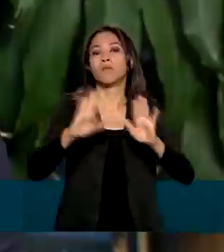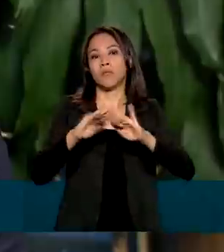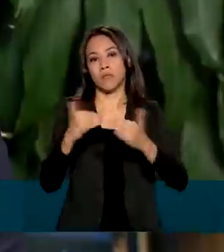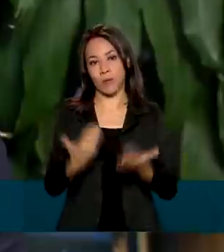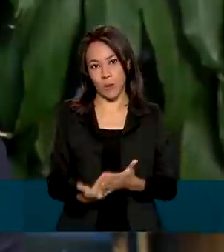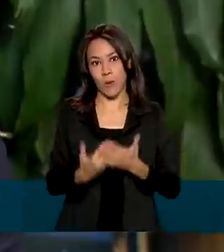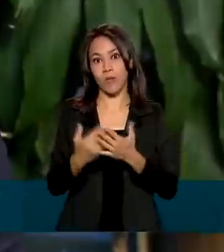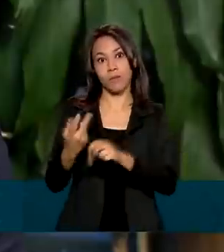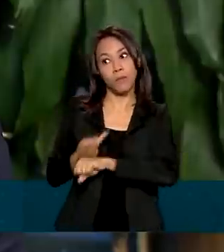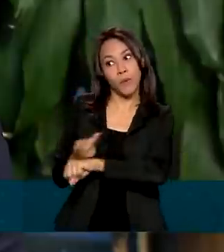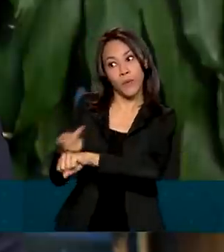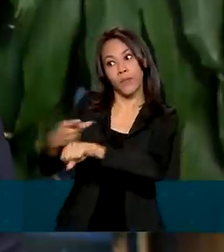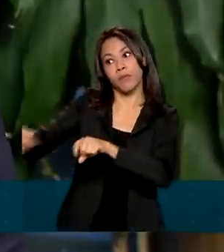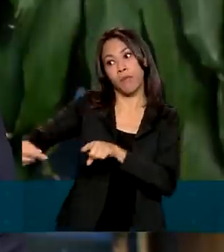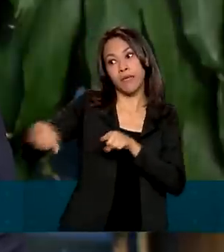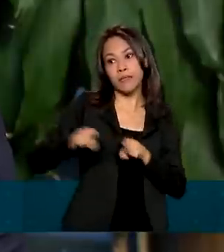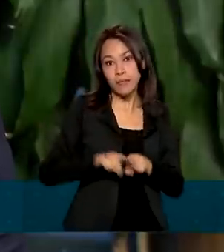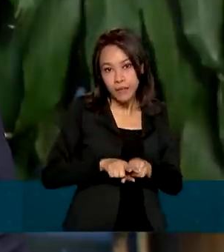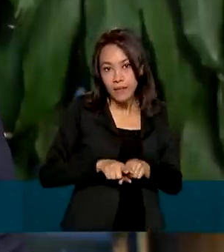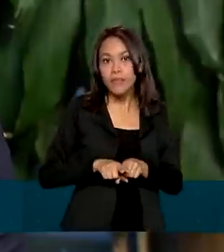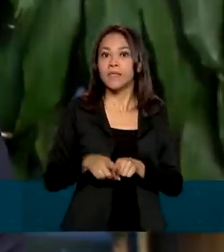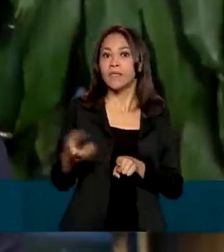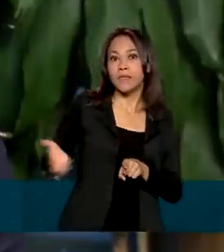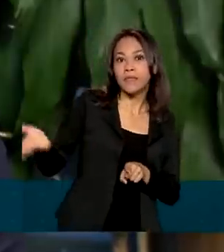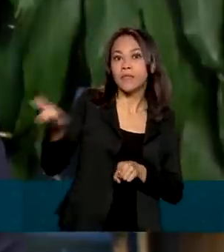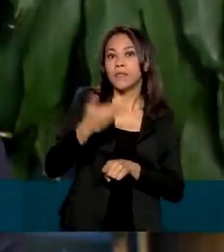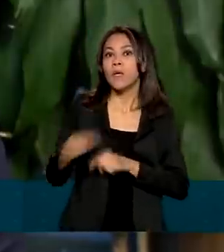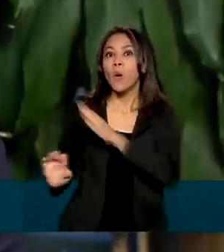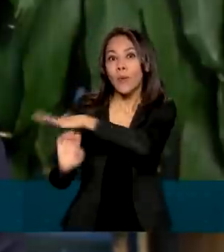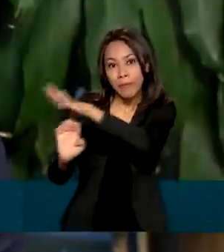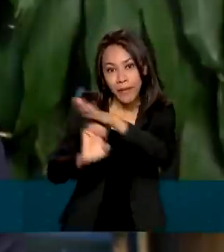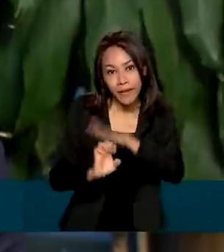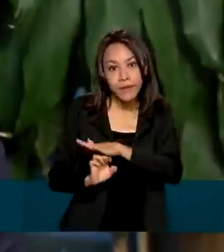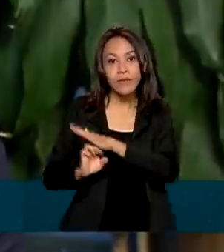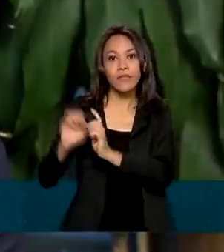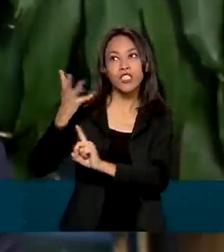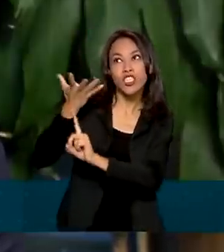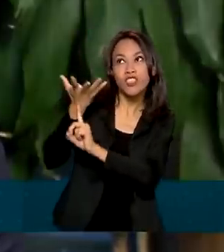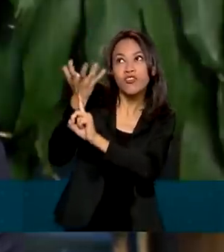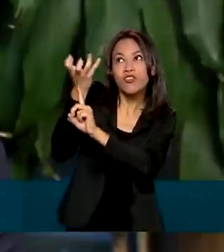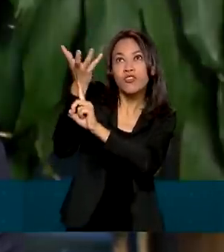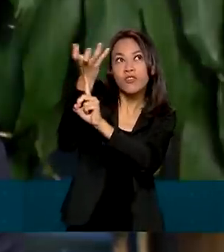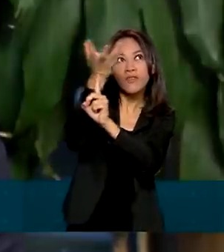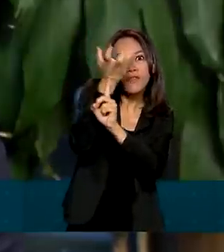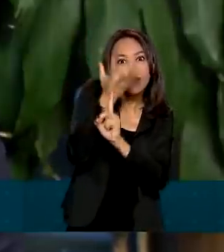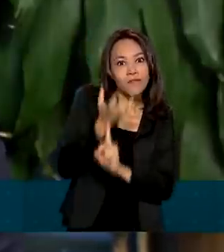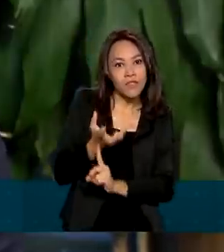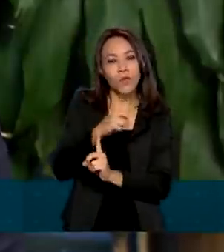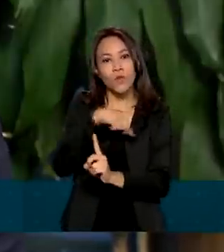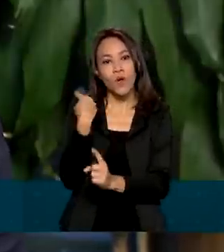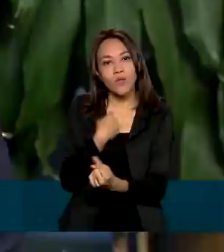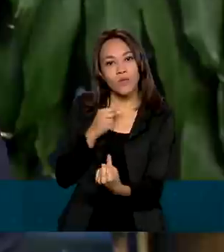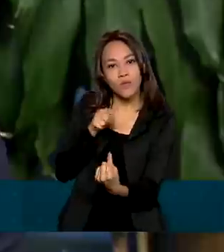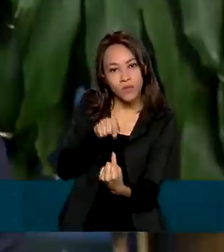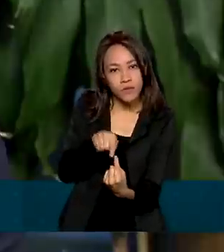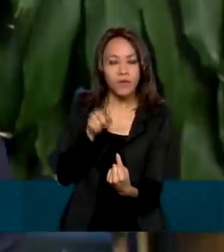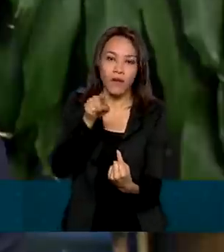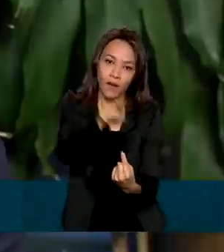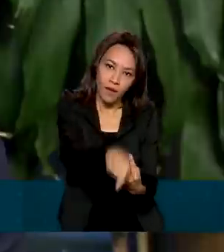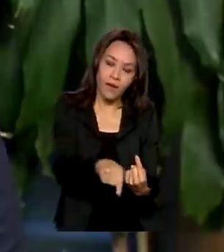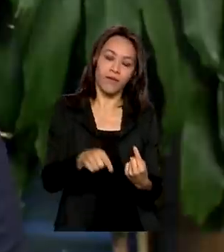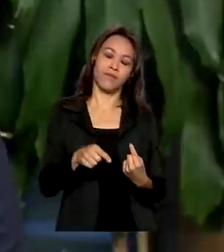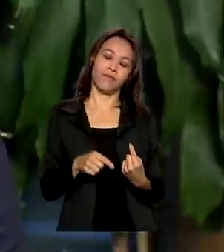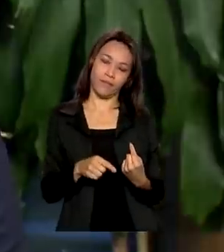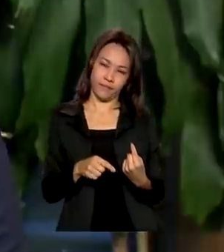com empresas de satélite, exatamente para a gente acelerar esse processo. A nossa meta é chegar aí